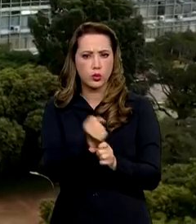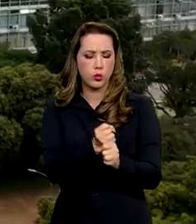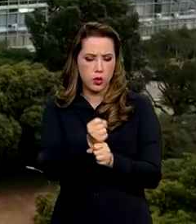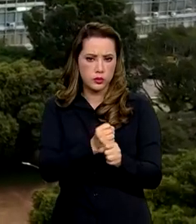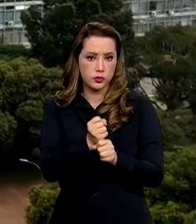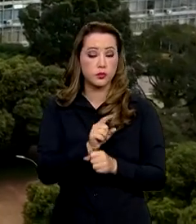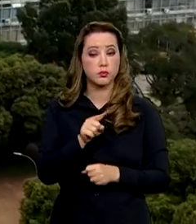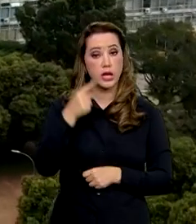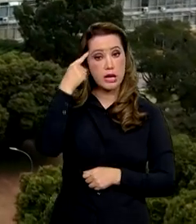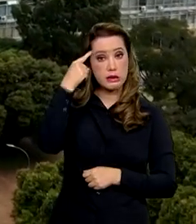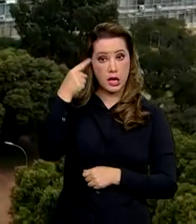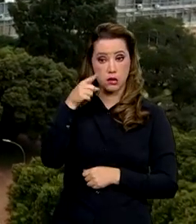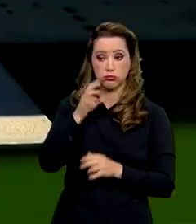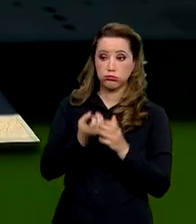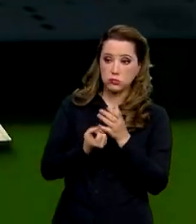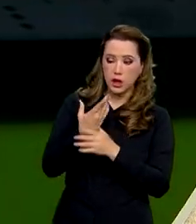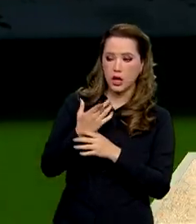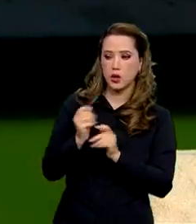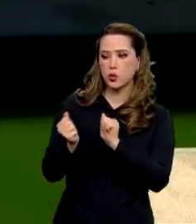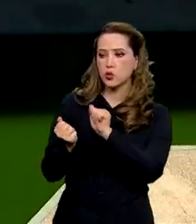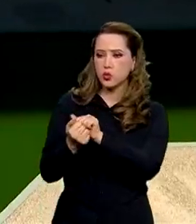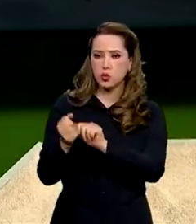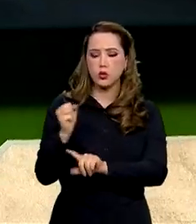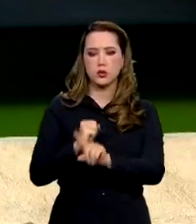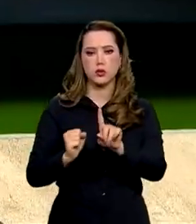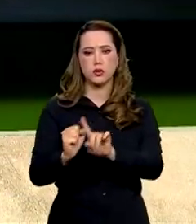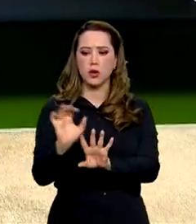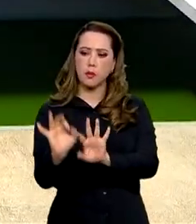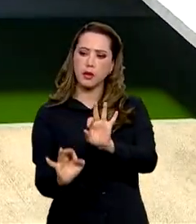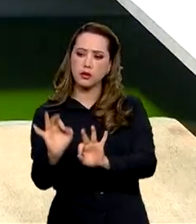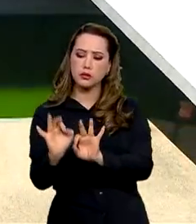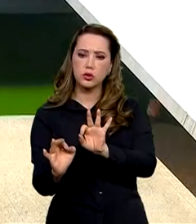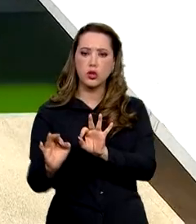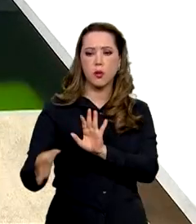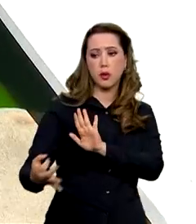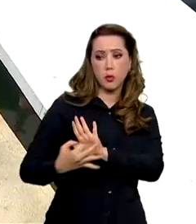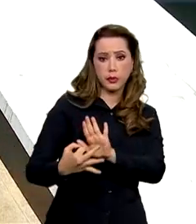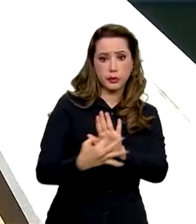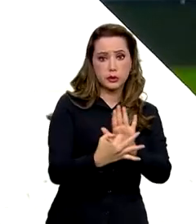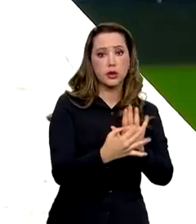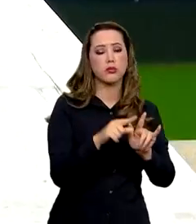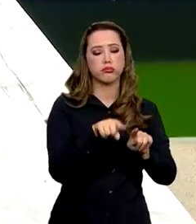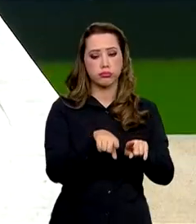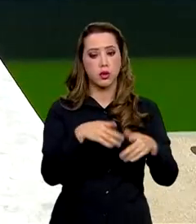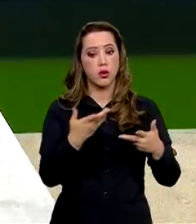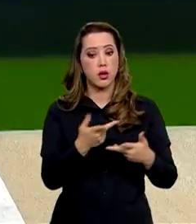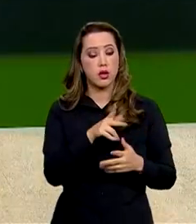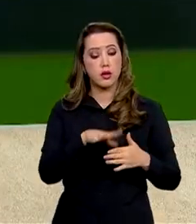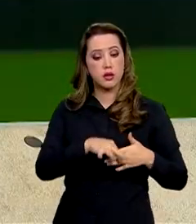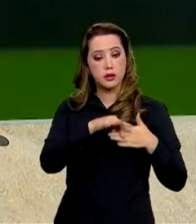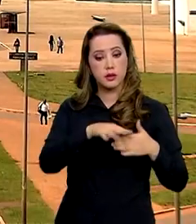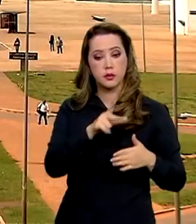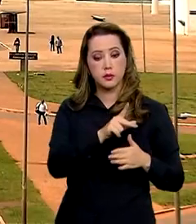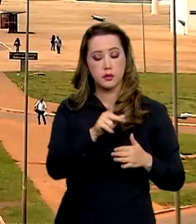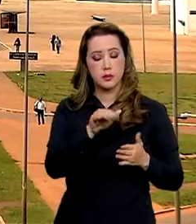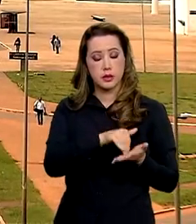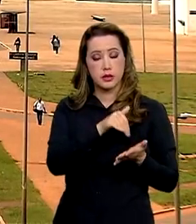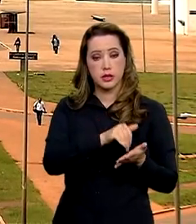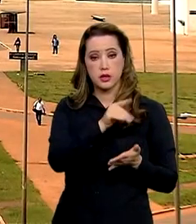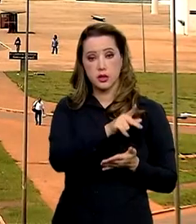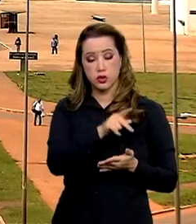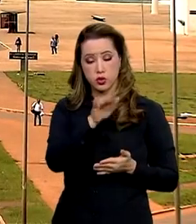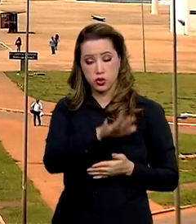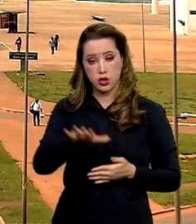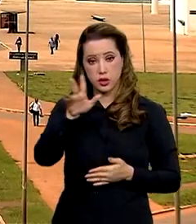-lo de forma participativa. Todo o trabalho foi liderado pela Secretaria-Geral da Presidência da República e pelo